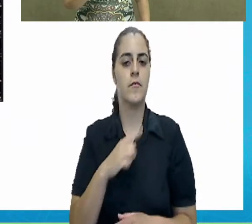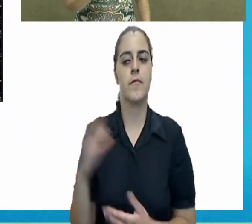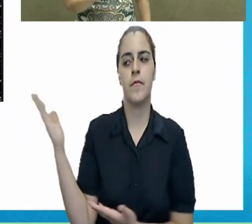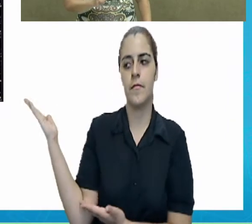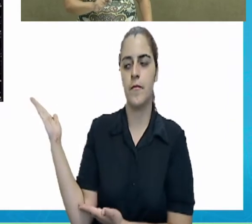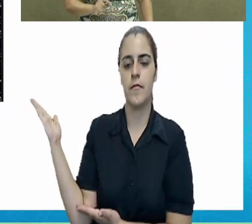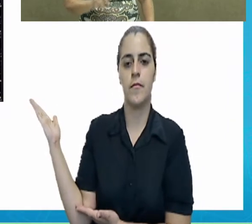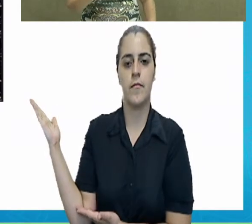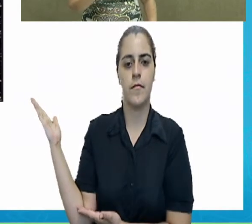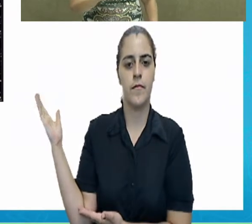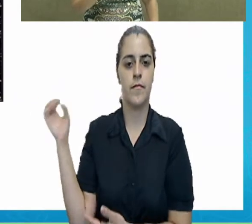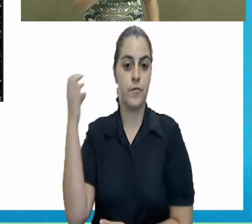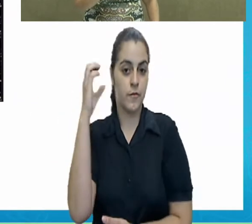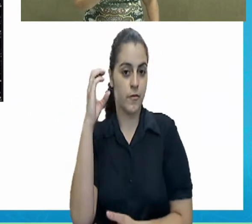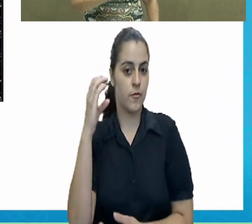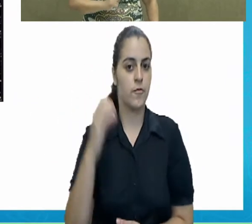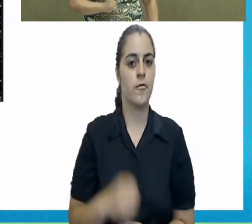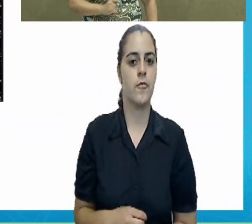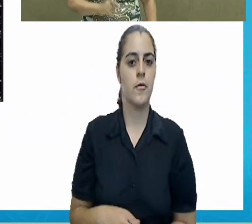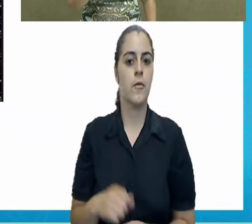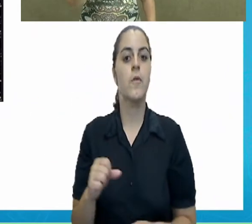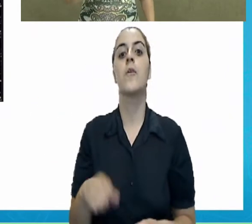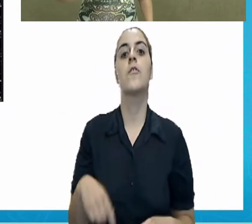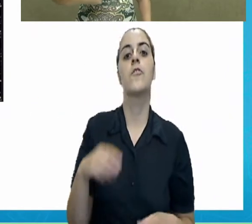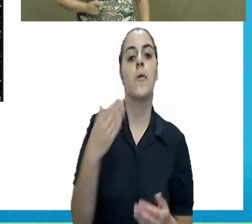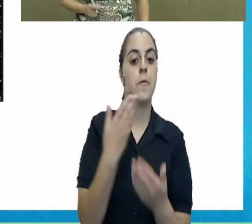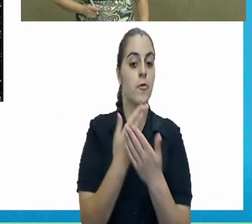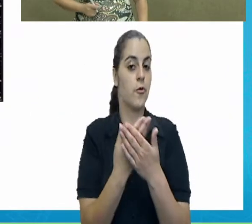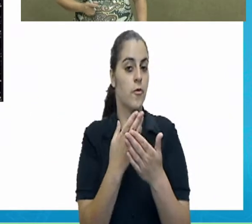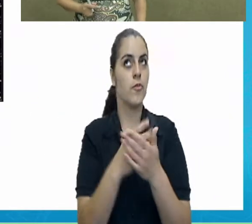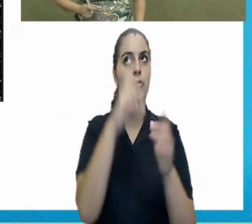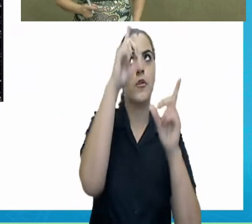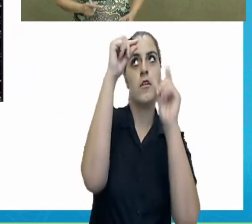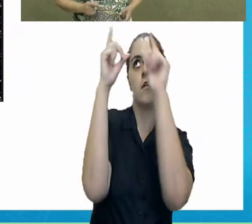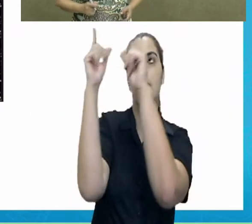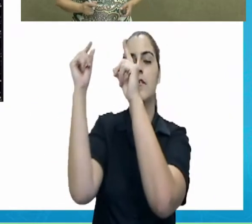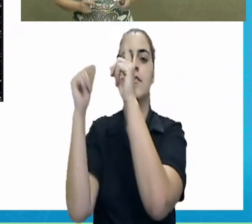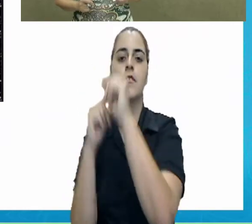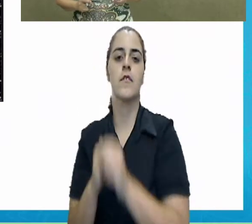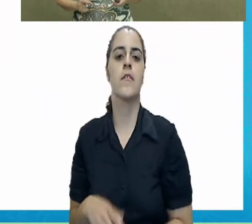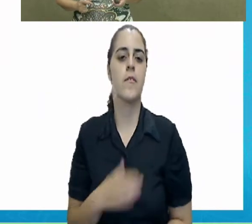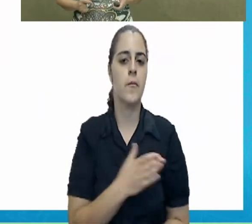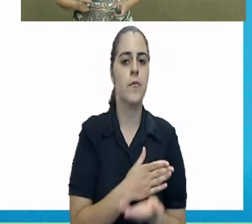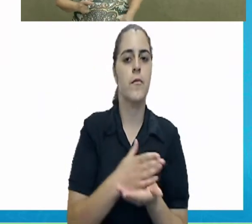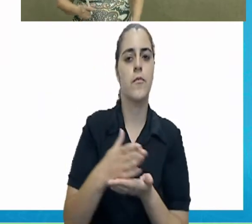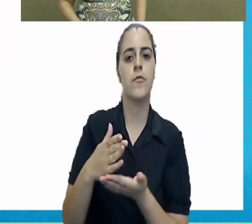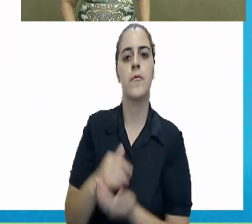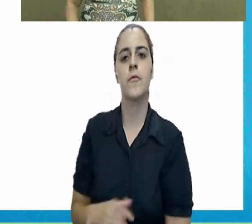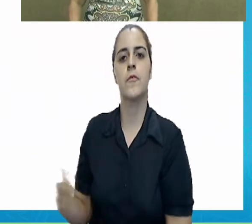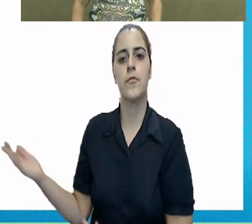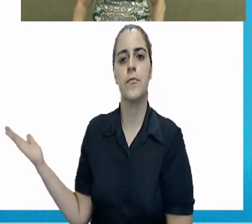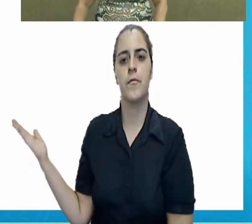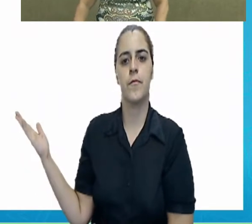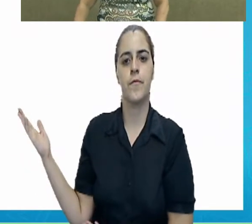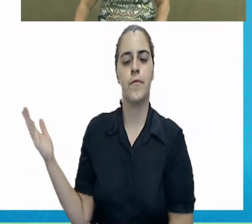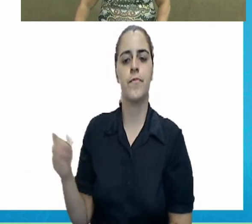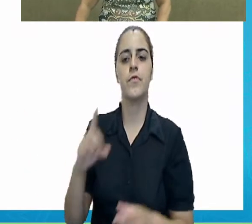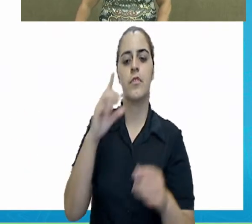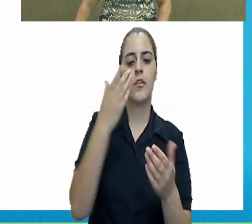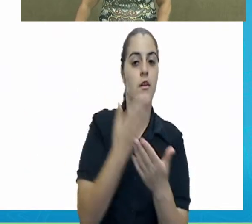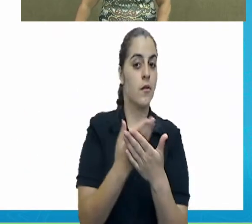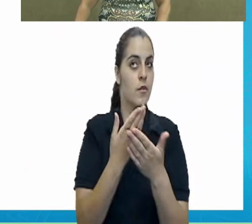trabalho científico de um astrônomo. Prosseguiremos então com a nossa informação. O